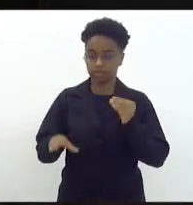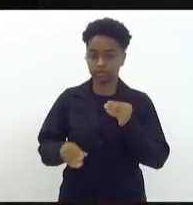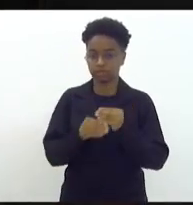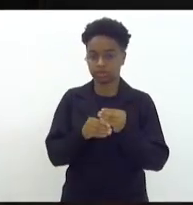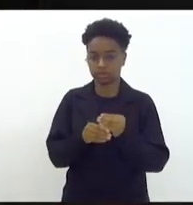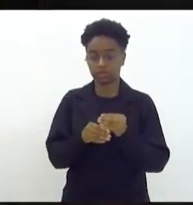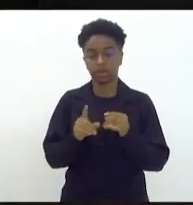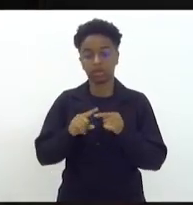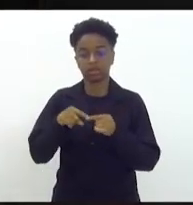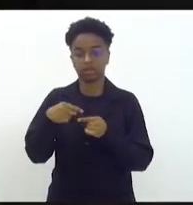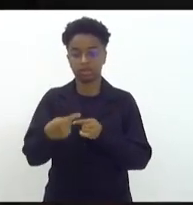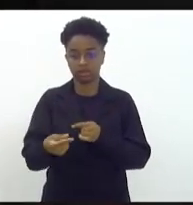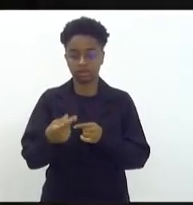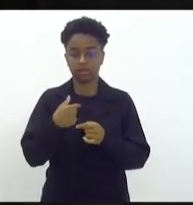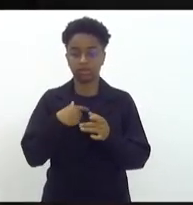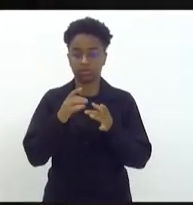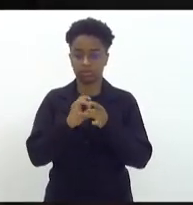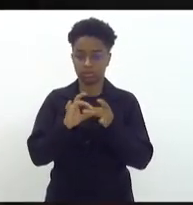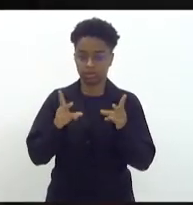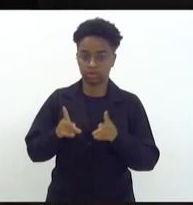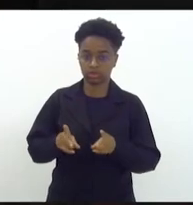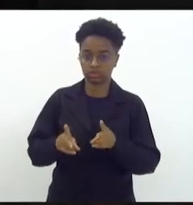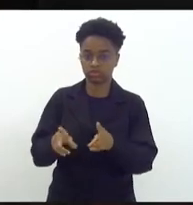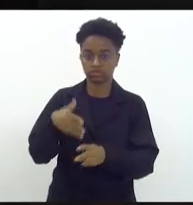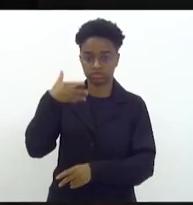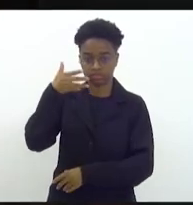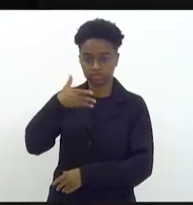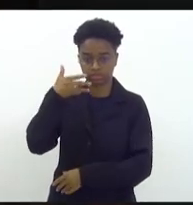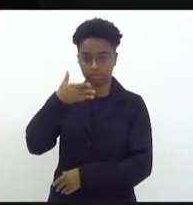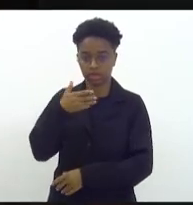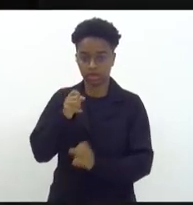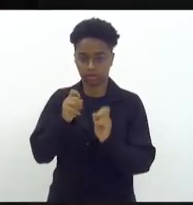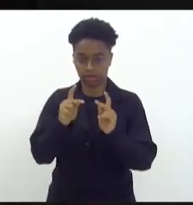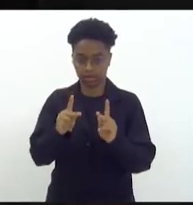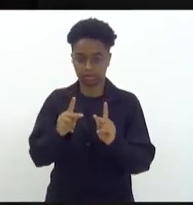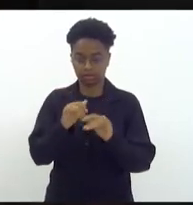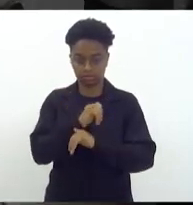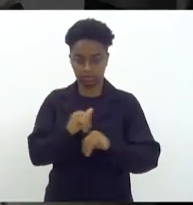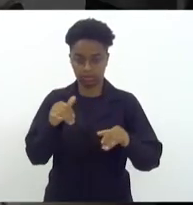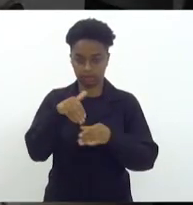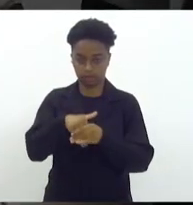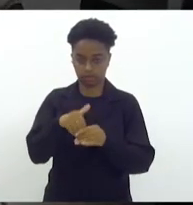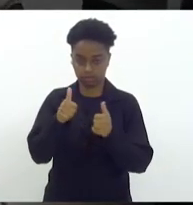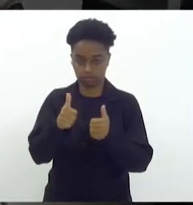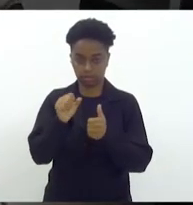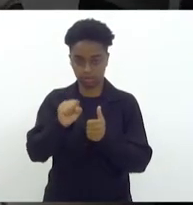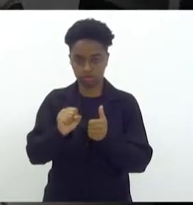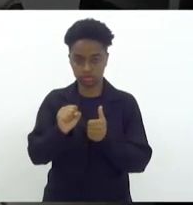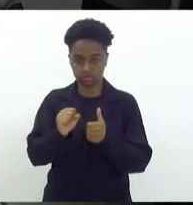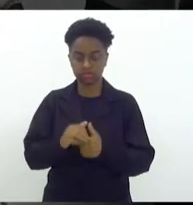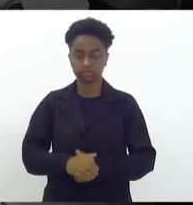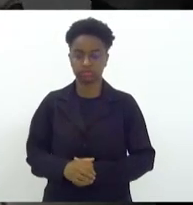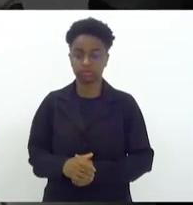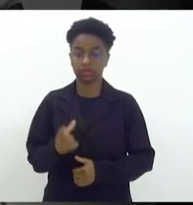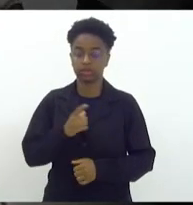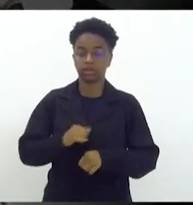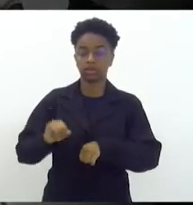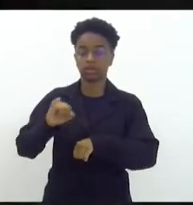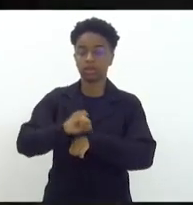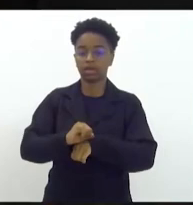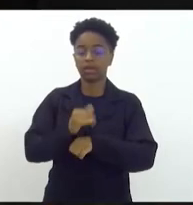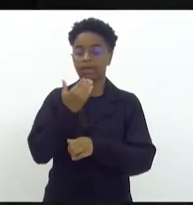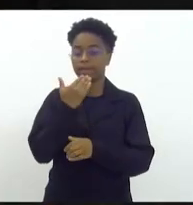e logo em seguida vai seguir as falas das declarações de voto. Pode ser? Claro. Há sobre a mesa